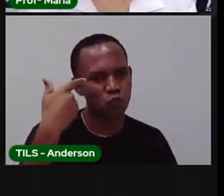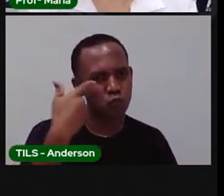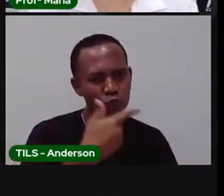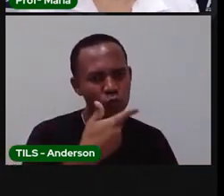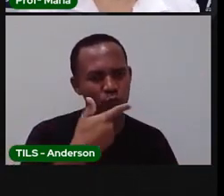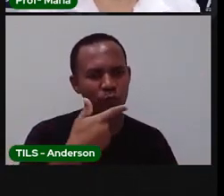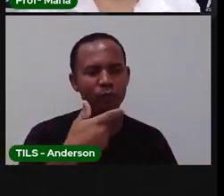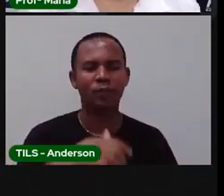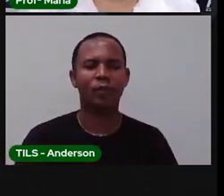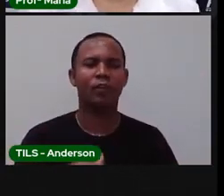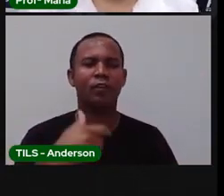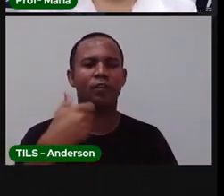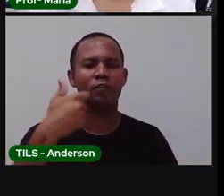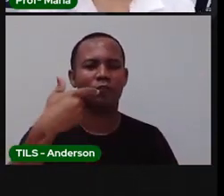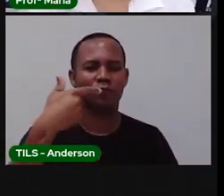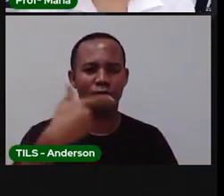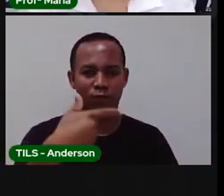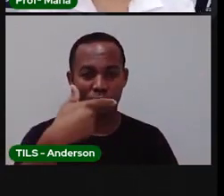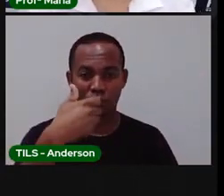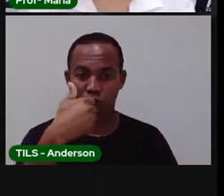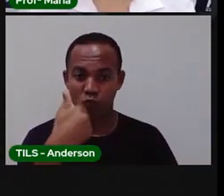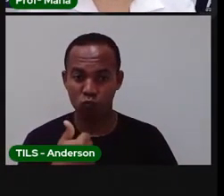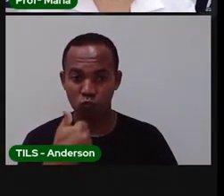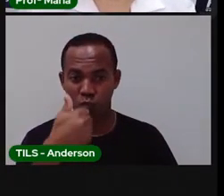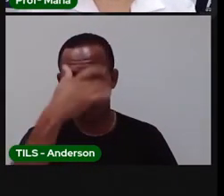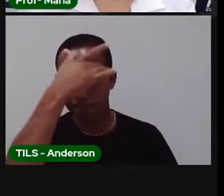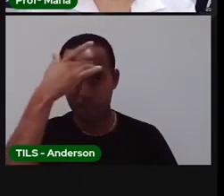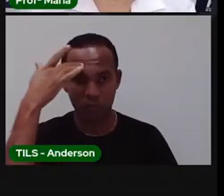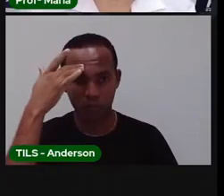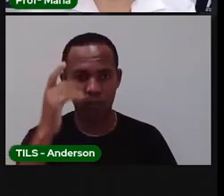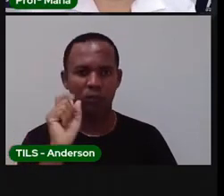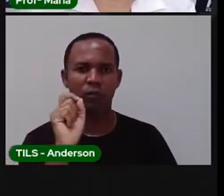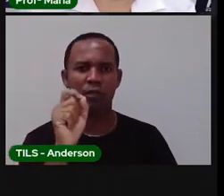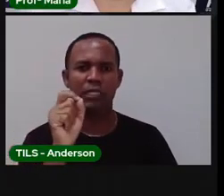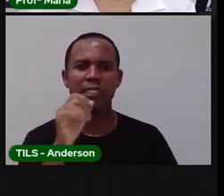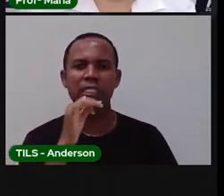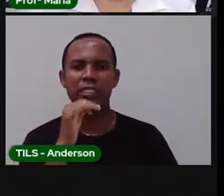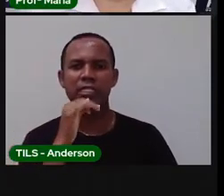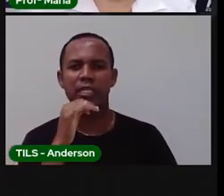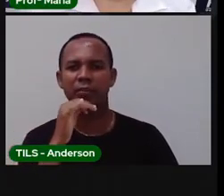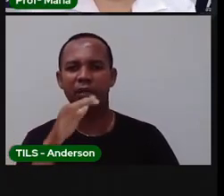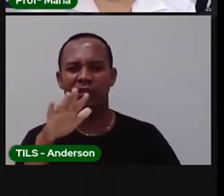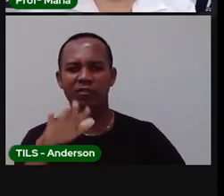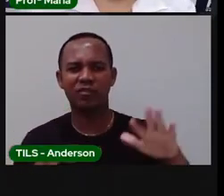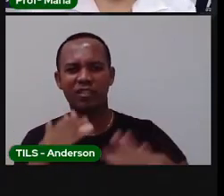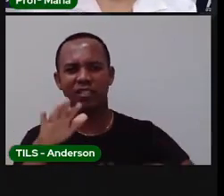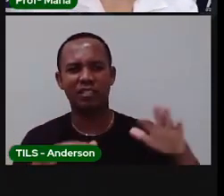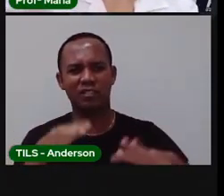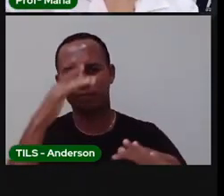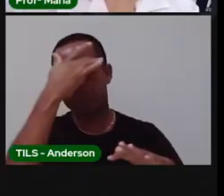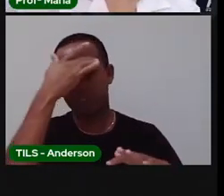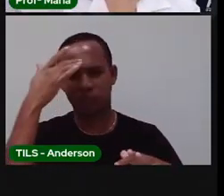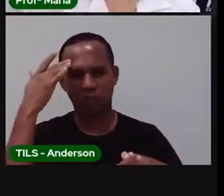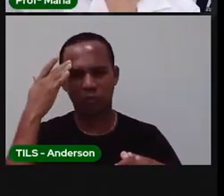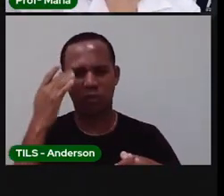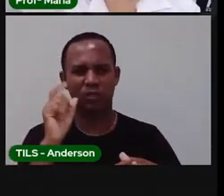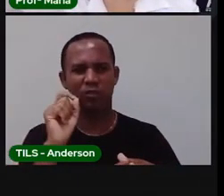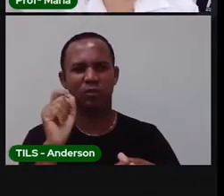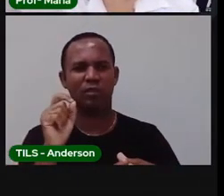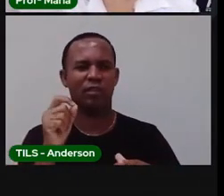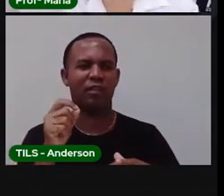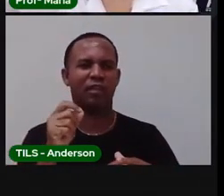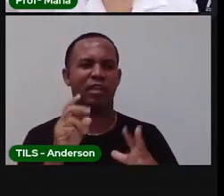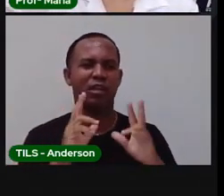mantém um número inaceitável de pessoas em condições medievais. Ou seja, ó como as pessoas